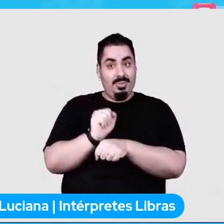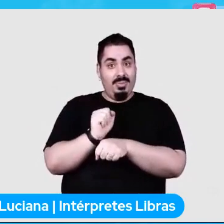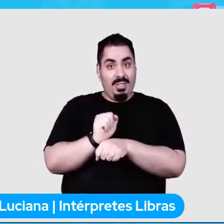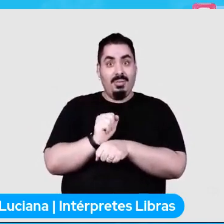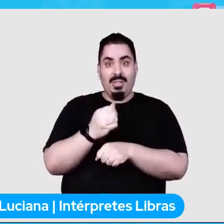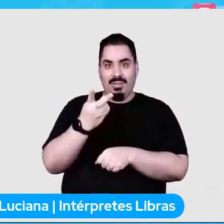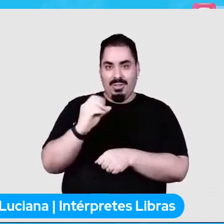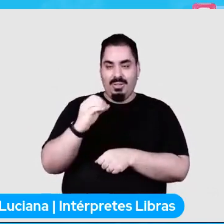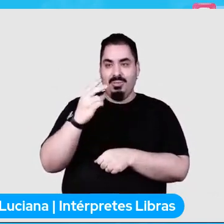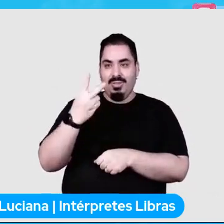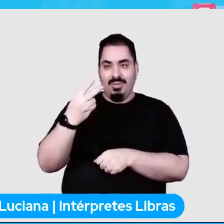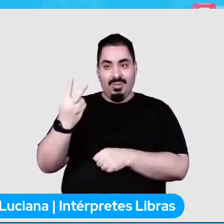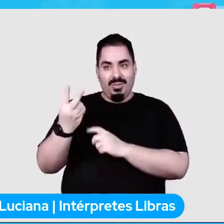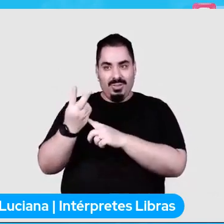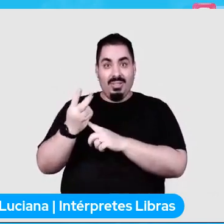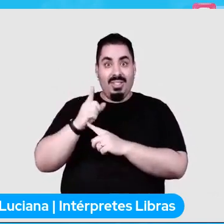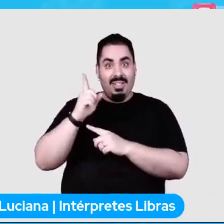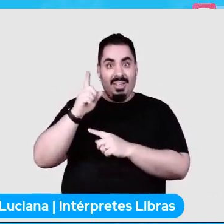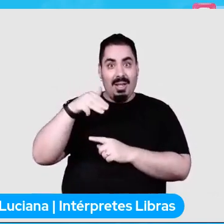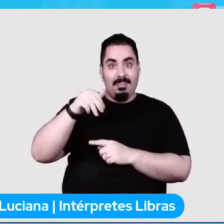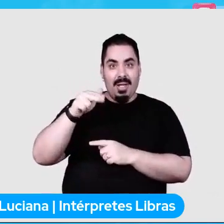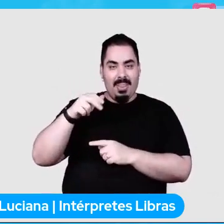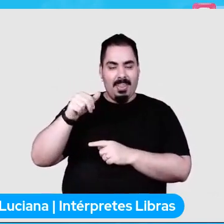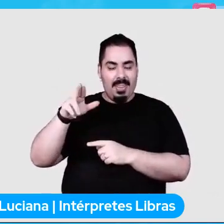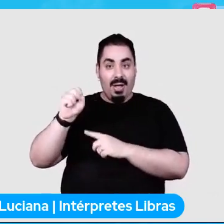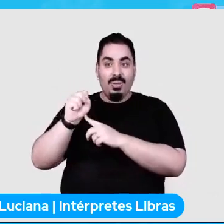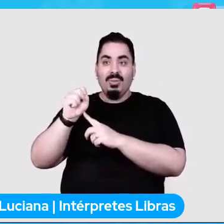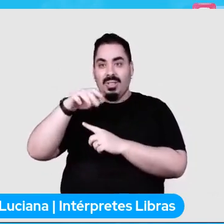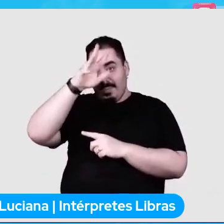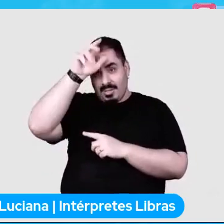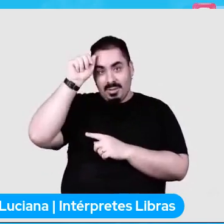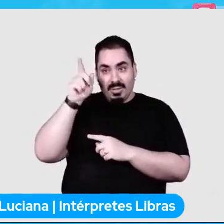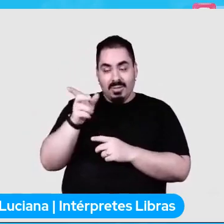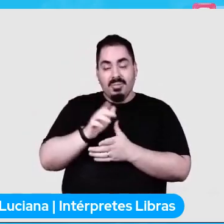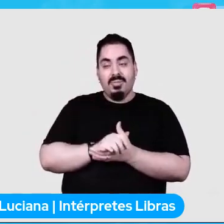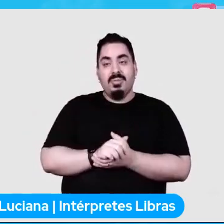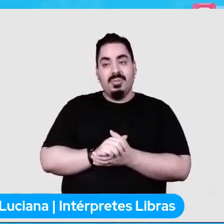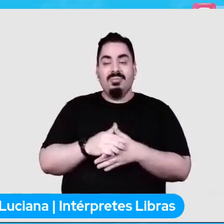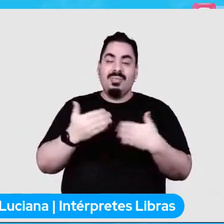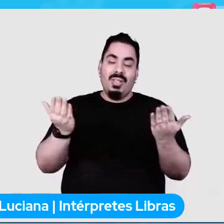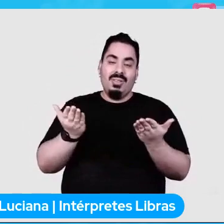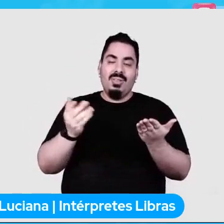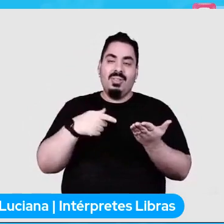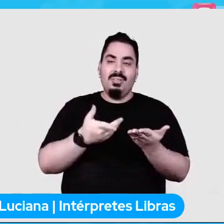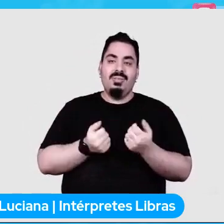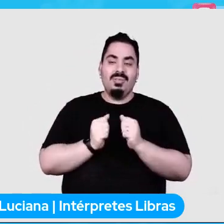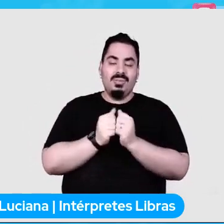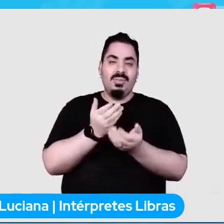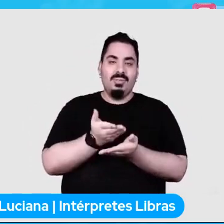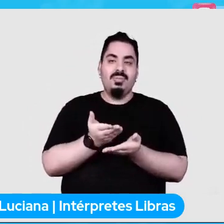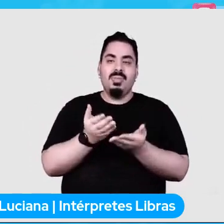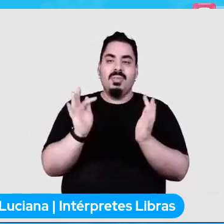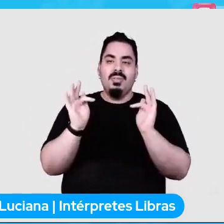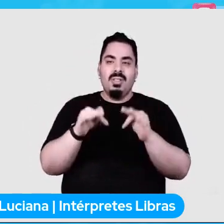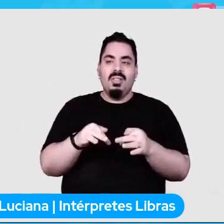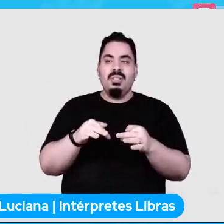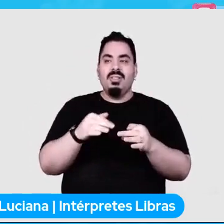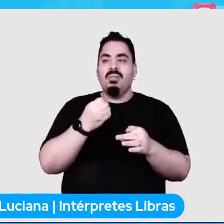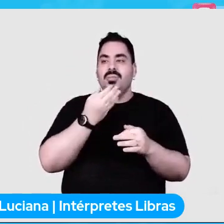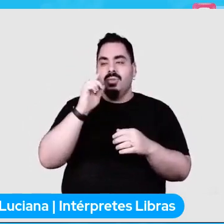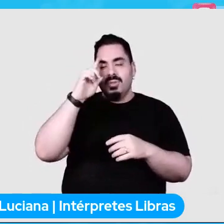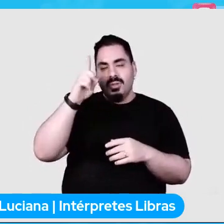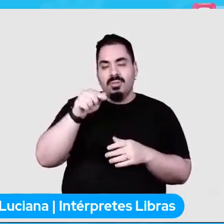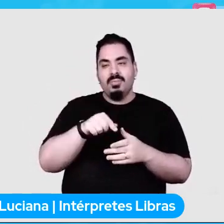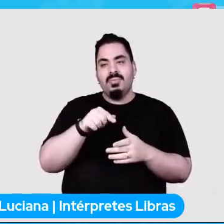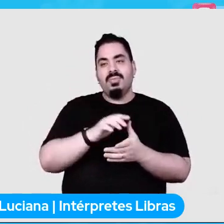uhul lá em Monaut e vou deixar agora com você para finalizar e dar alguma dica e na verdade é